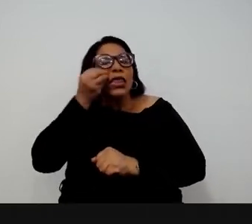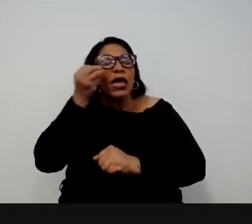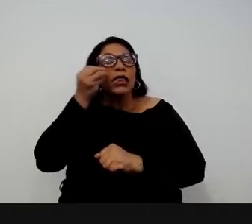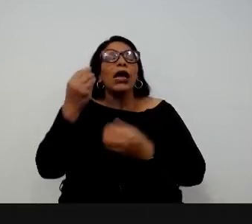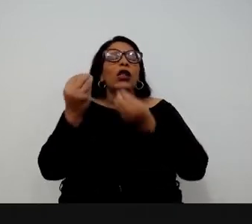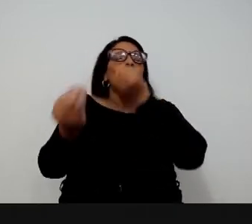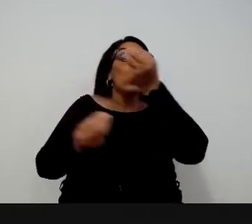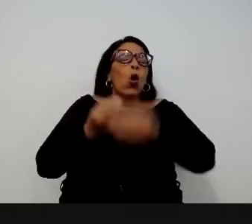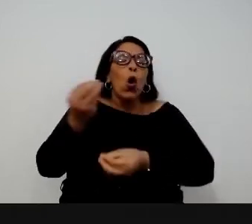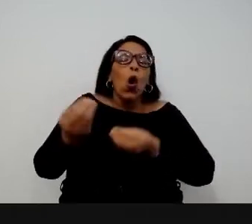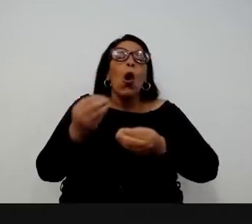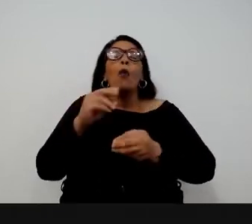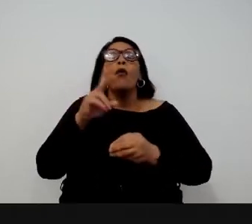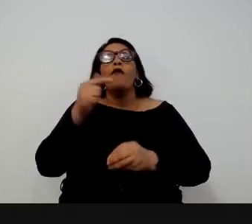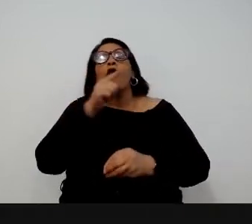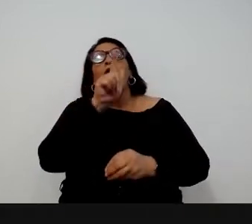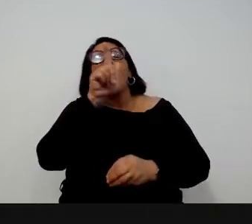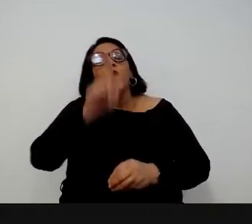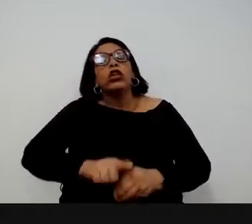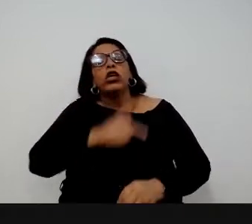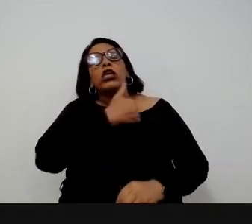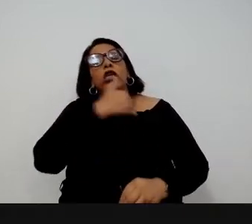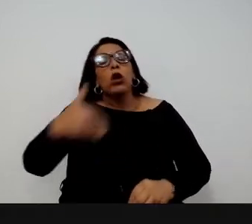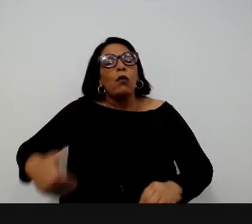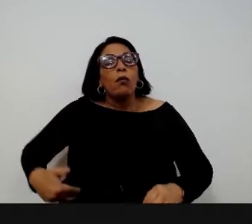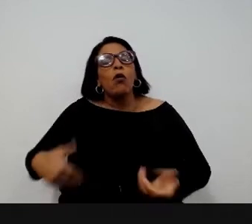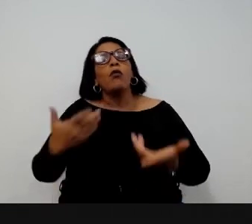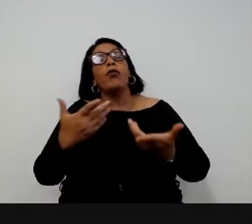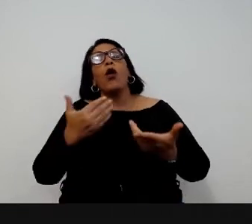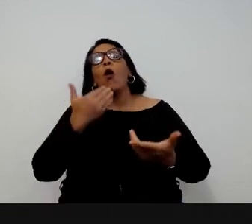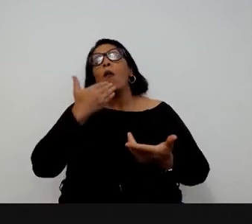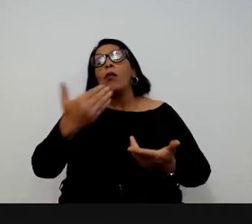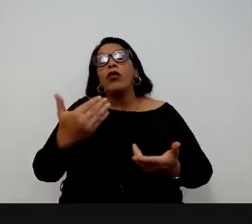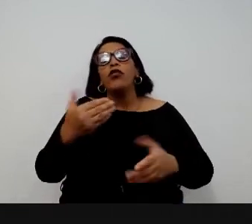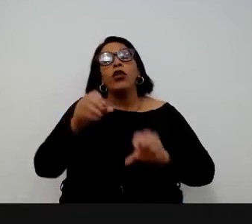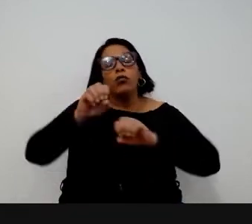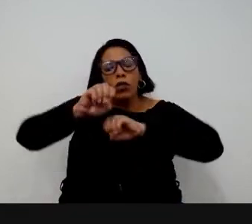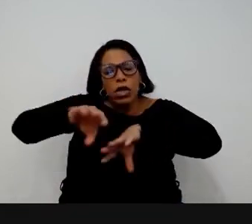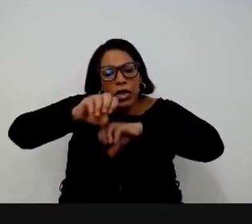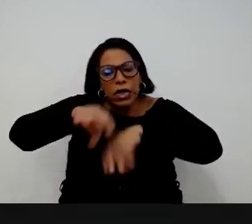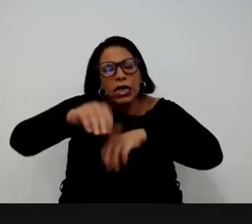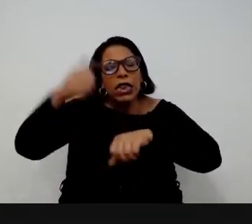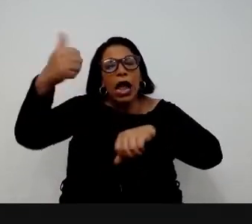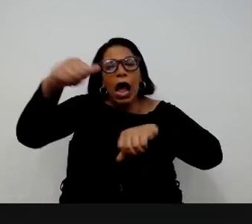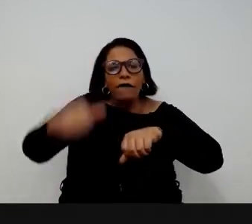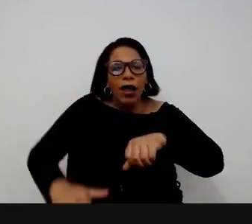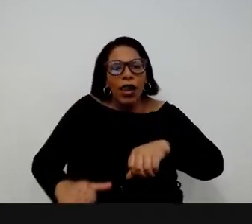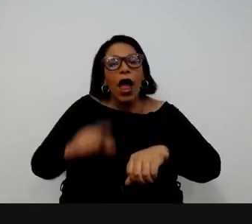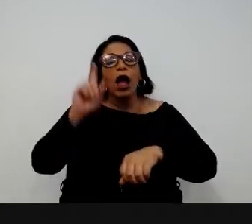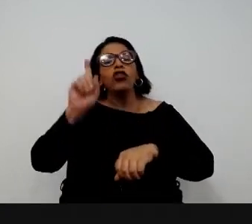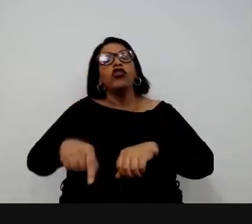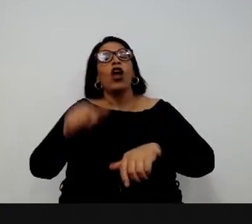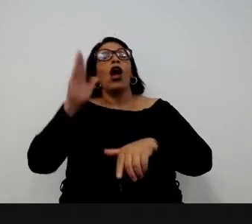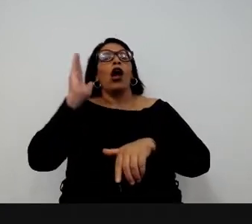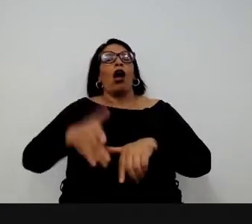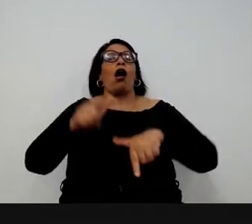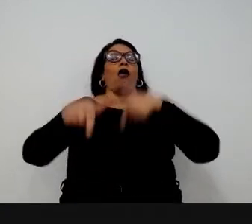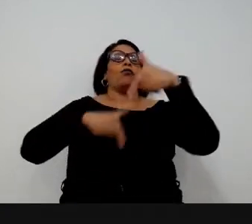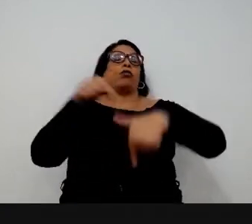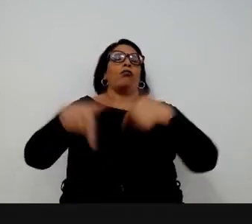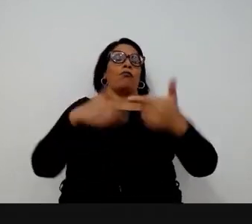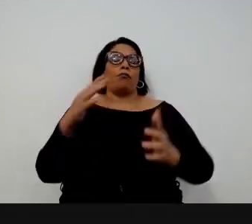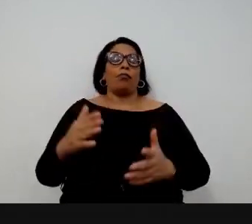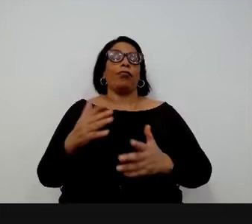medir o impacto ou o desenho de uma política pública, às vezes ex-poach, tentando já avaliar aquilo que foi feito com uma